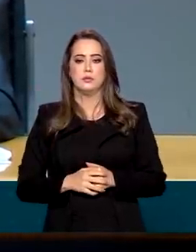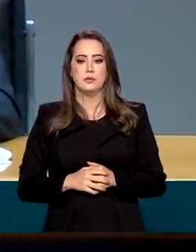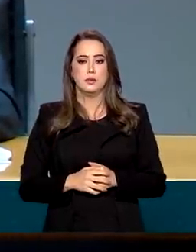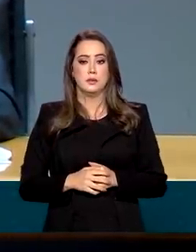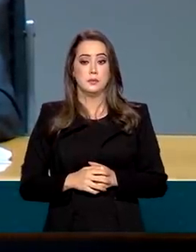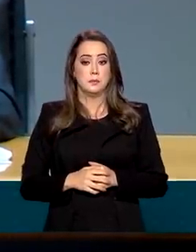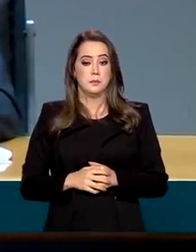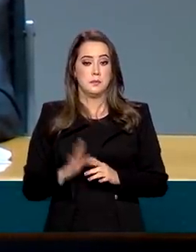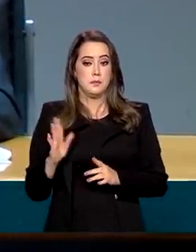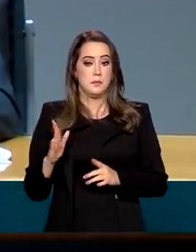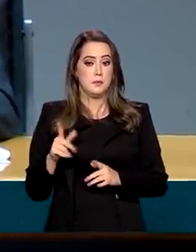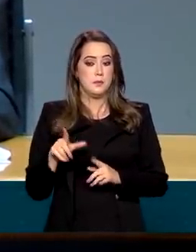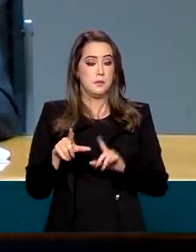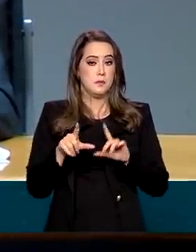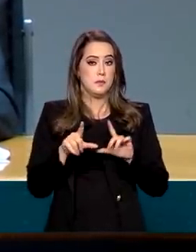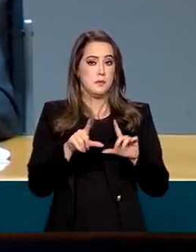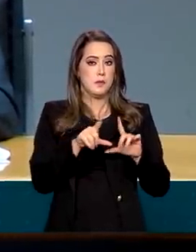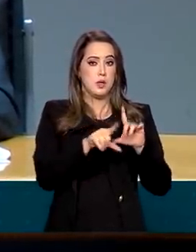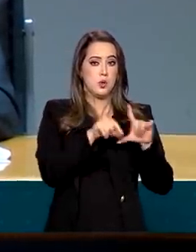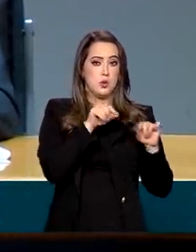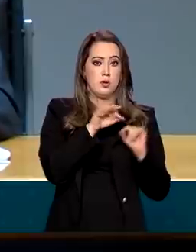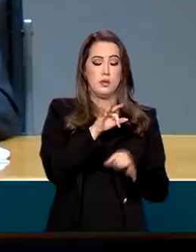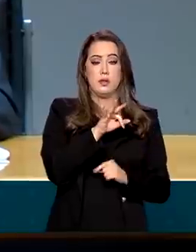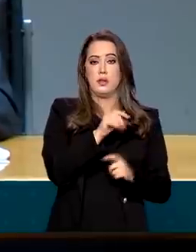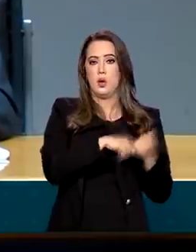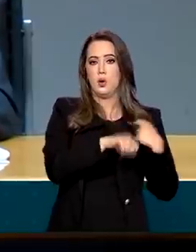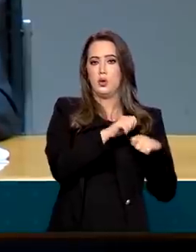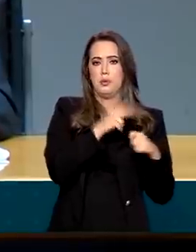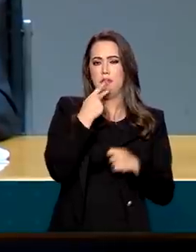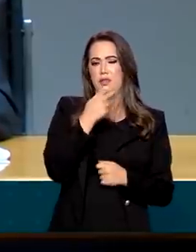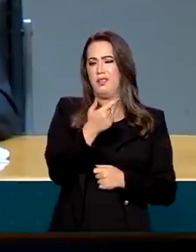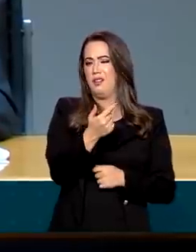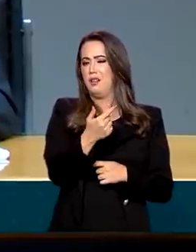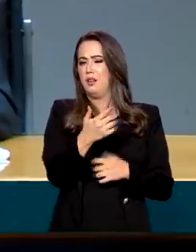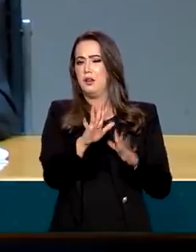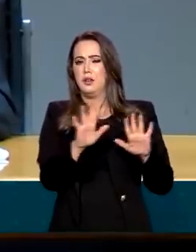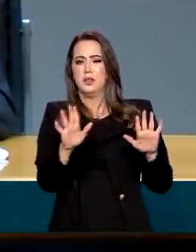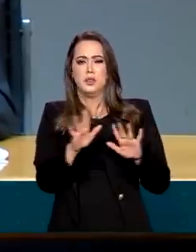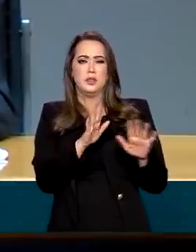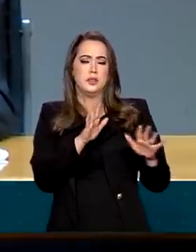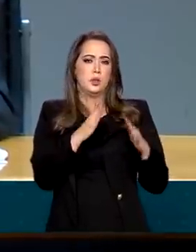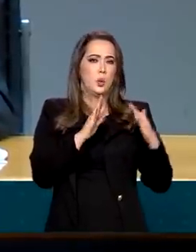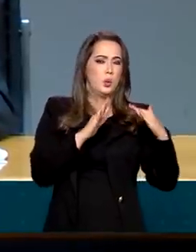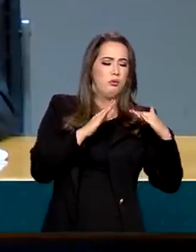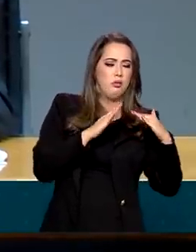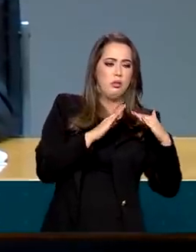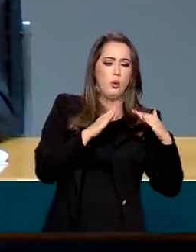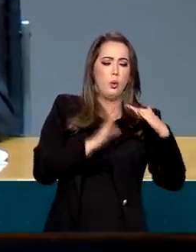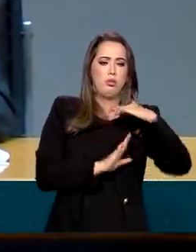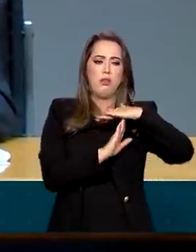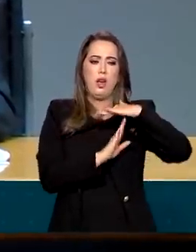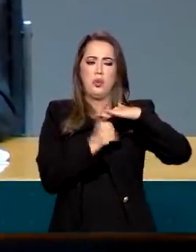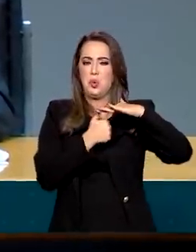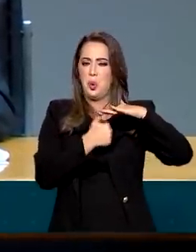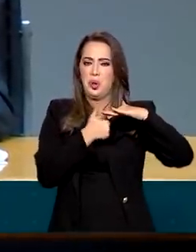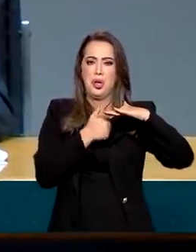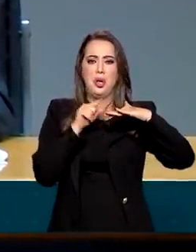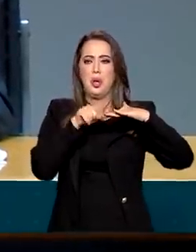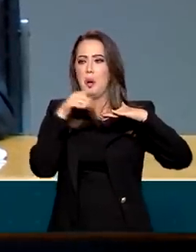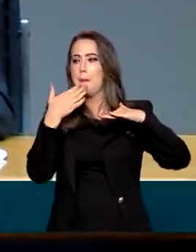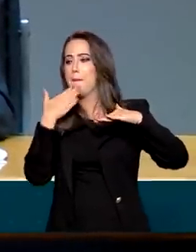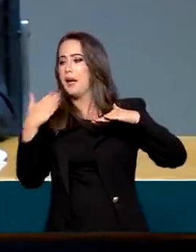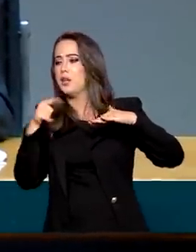teto. A preferência da economia era até dizer, olha, deixa o teto aí e faz um excesso aqui do lado, pede uma